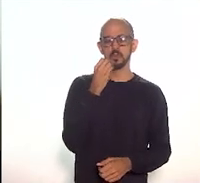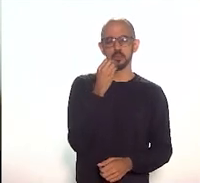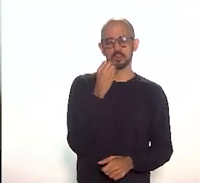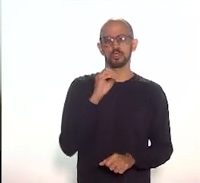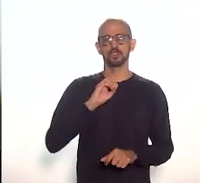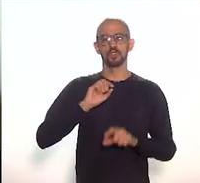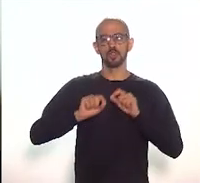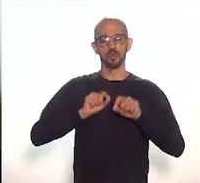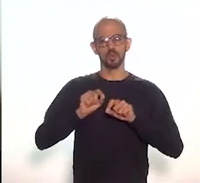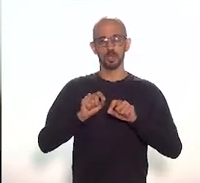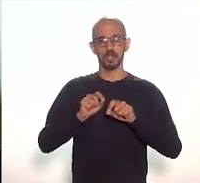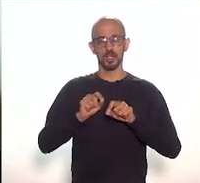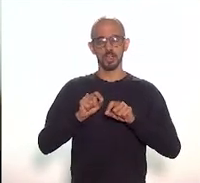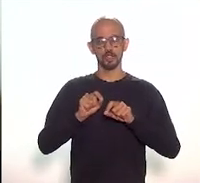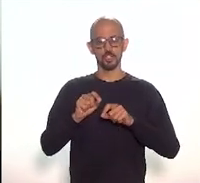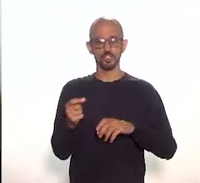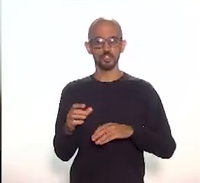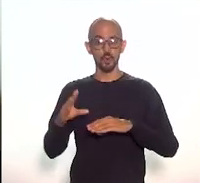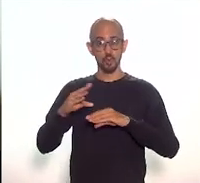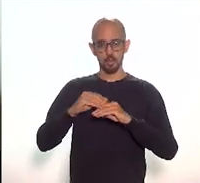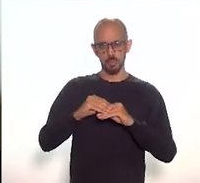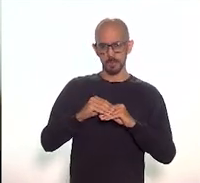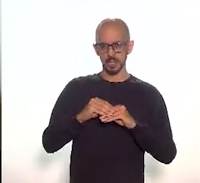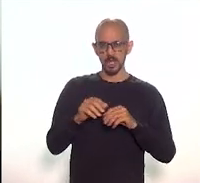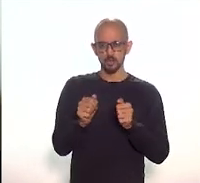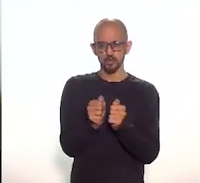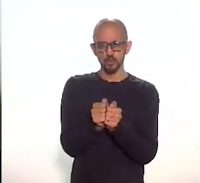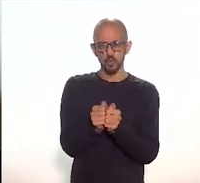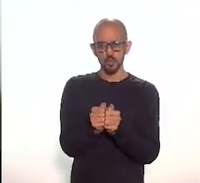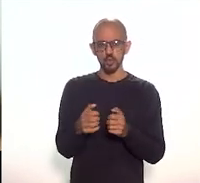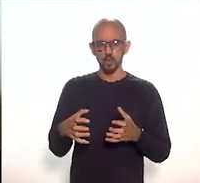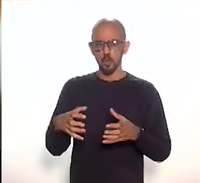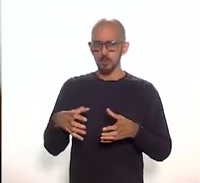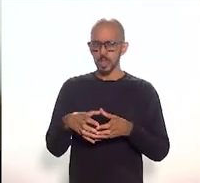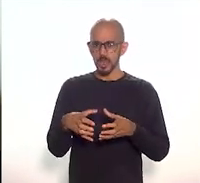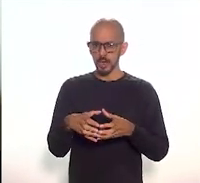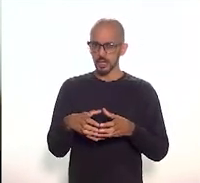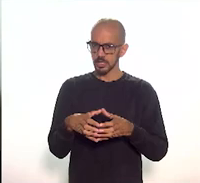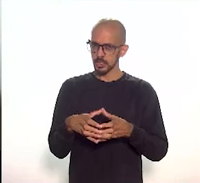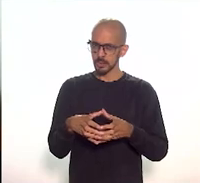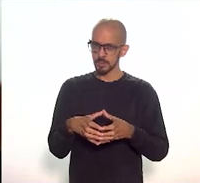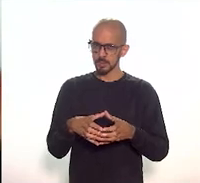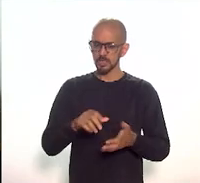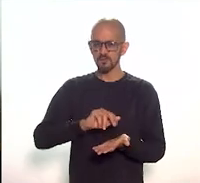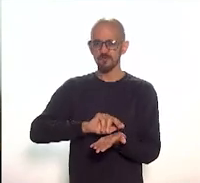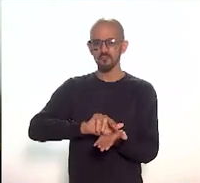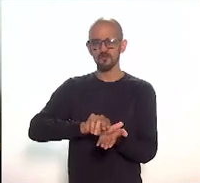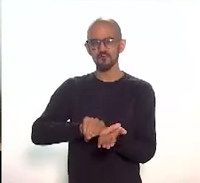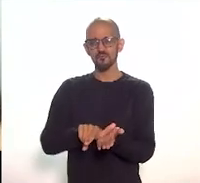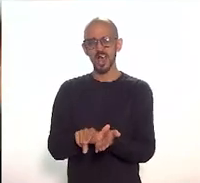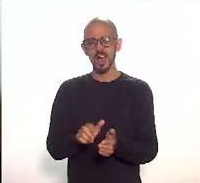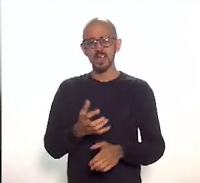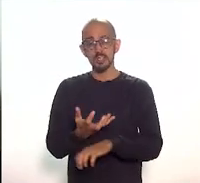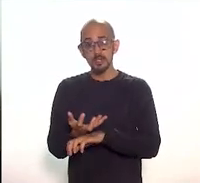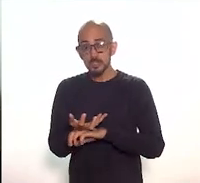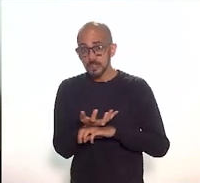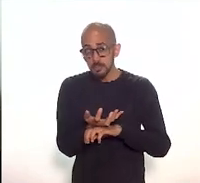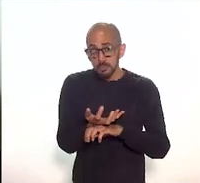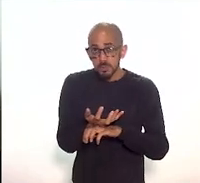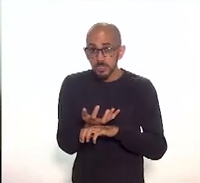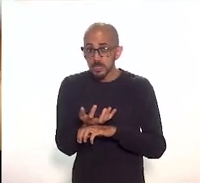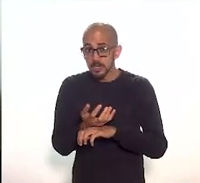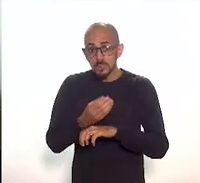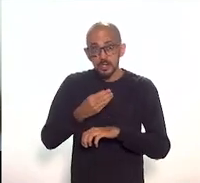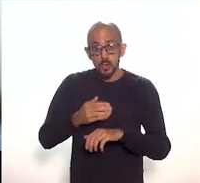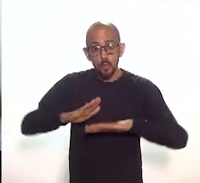uma equipe multidisciplinar para dar desdobramento a isso. E